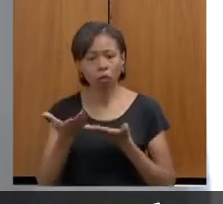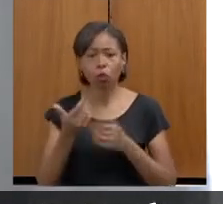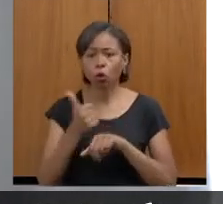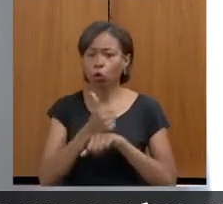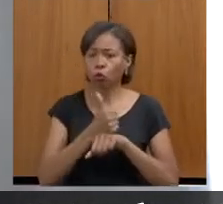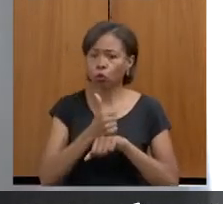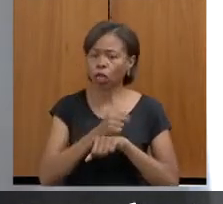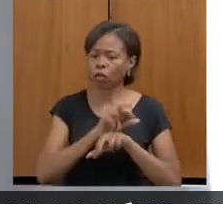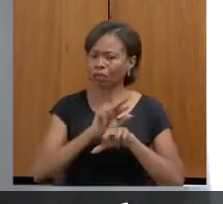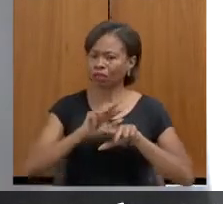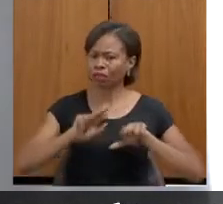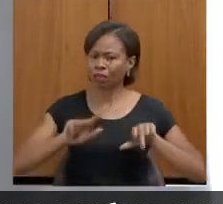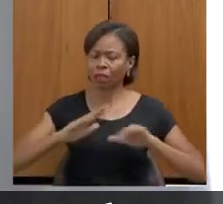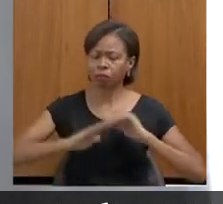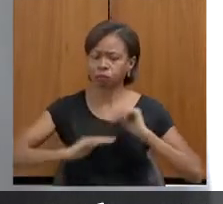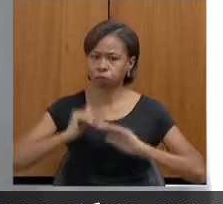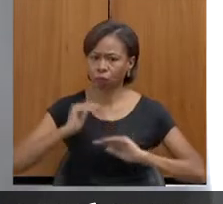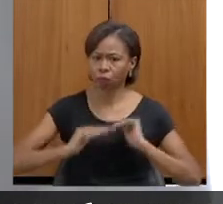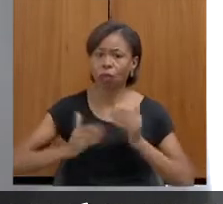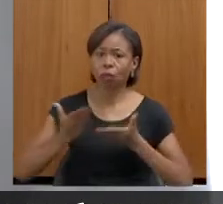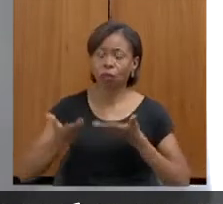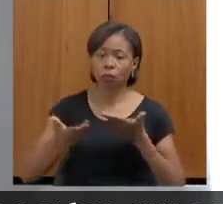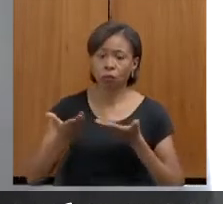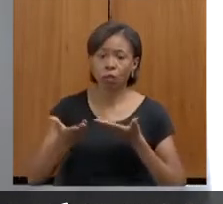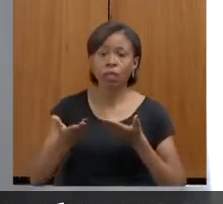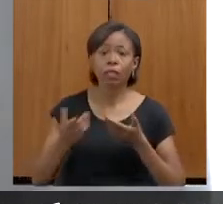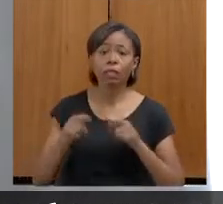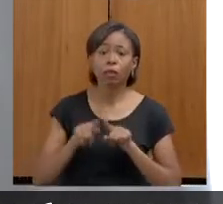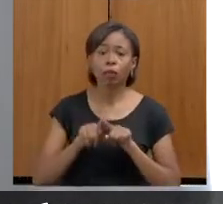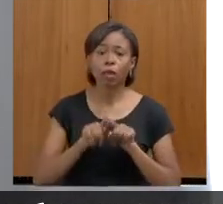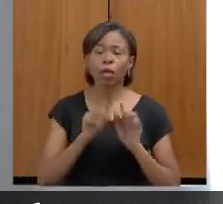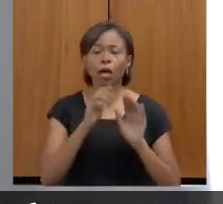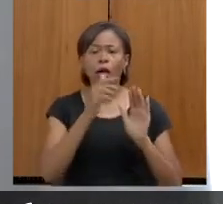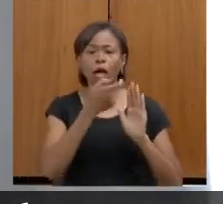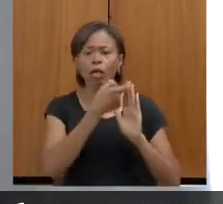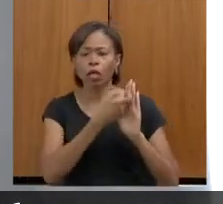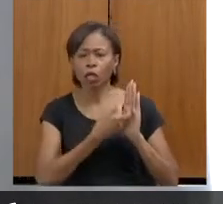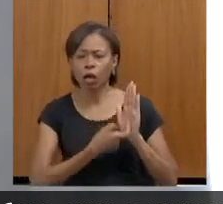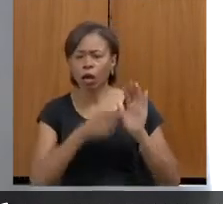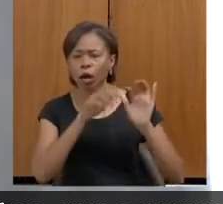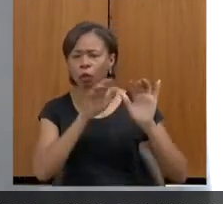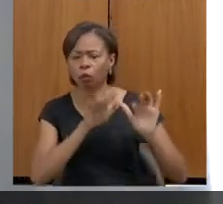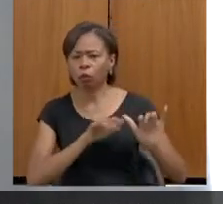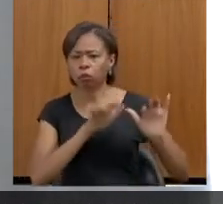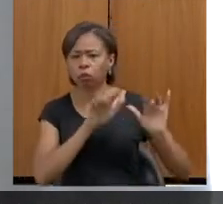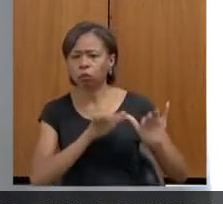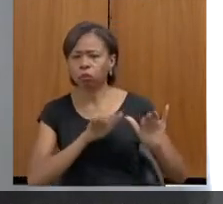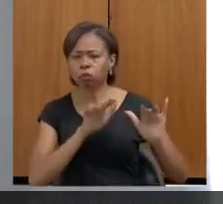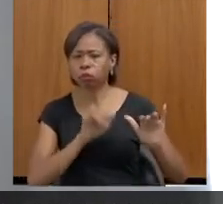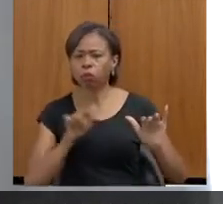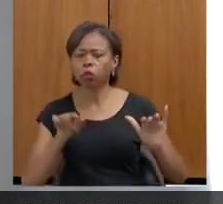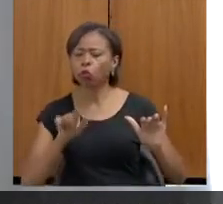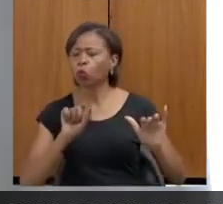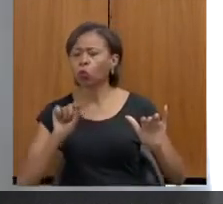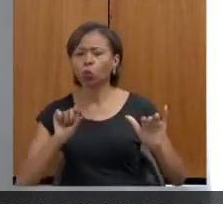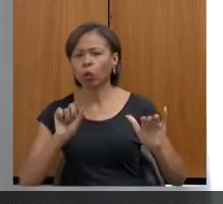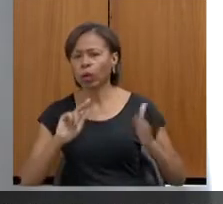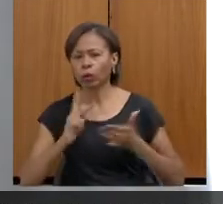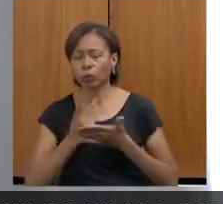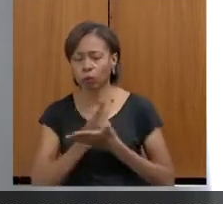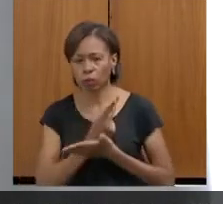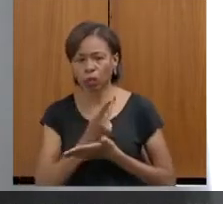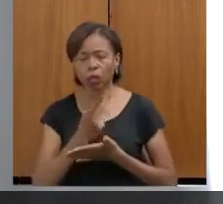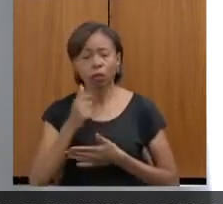possibilidade de a gente poder fazer o registro da ocorrência e a mulher ser ouvida em apenas uma oportunidade e esse